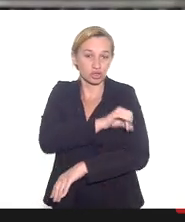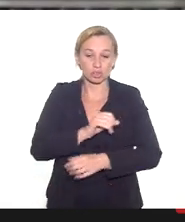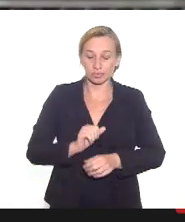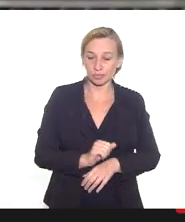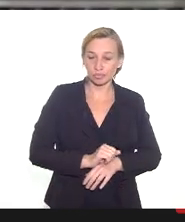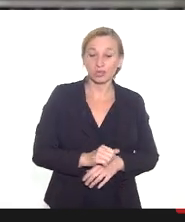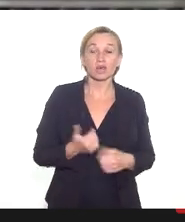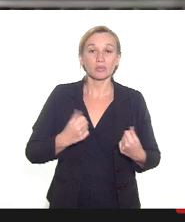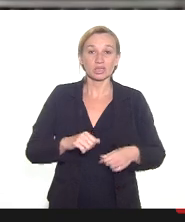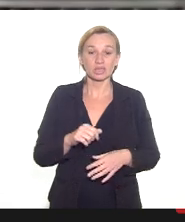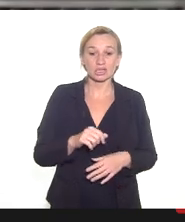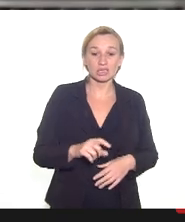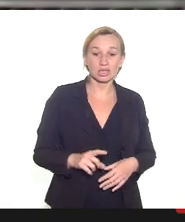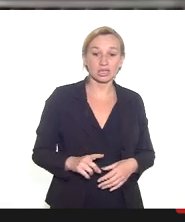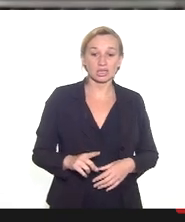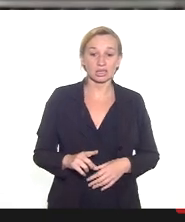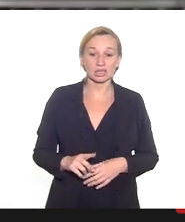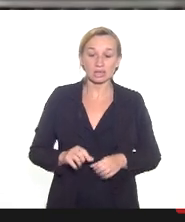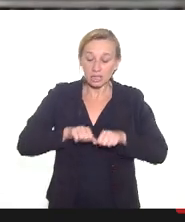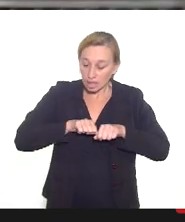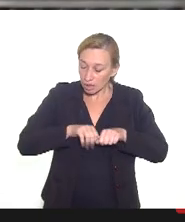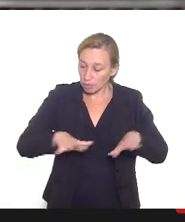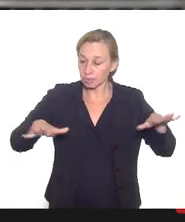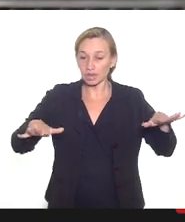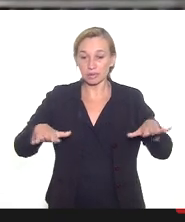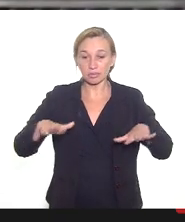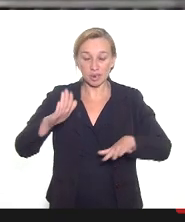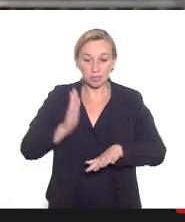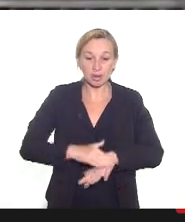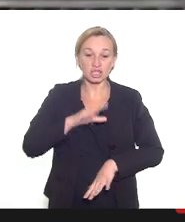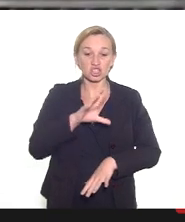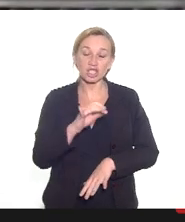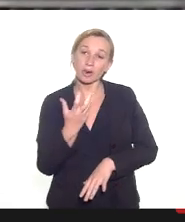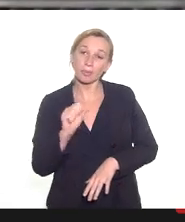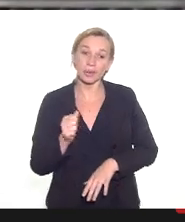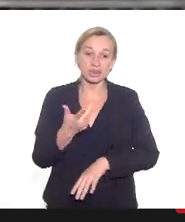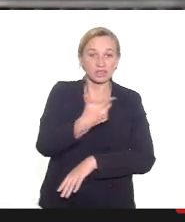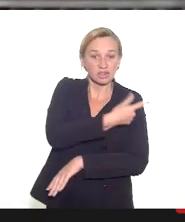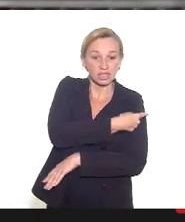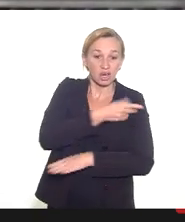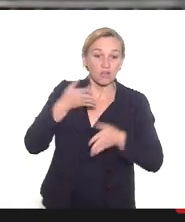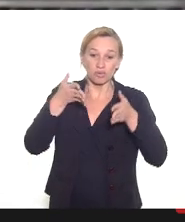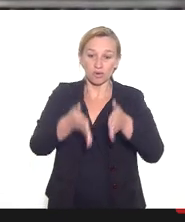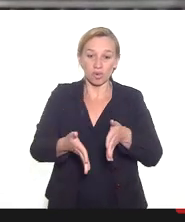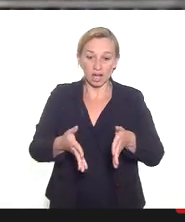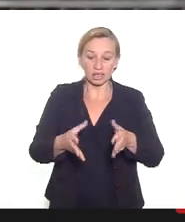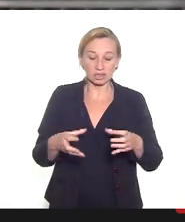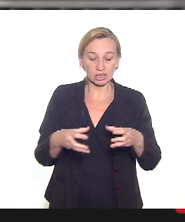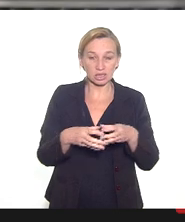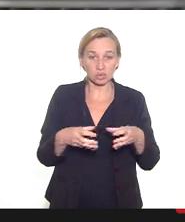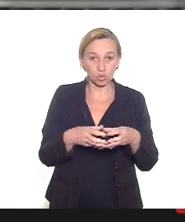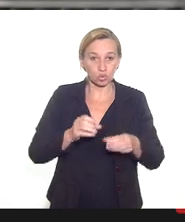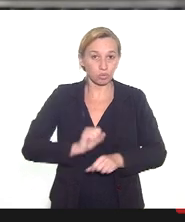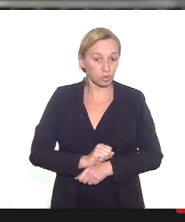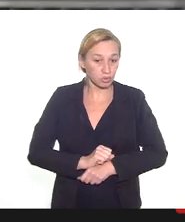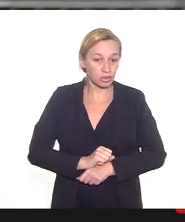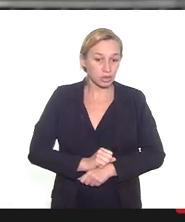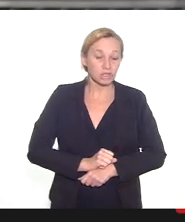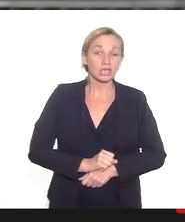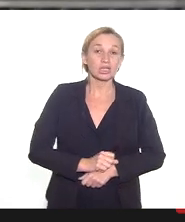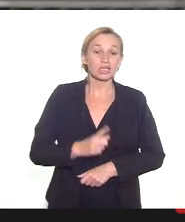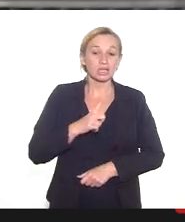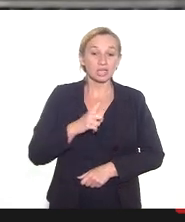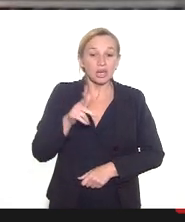A gente precisa garantir que se ampliem mais campanhas de vacinação focadas nesse grupo, que a gente tenha